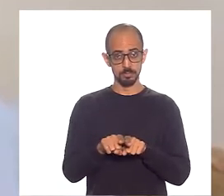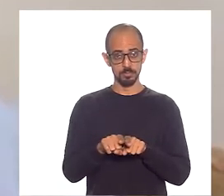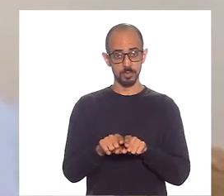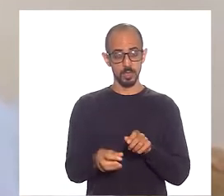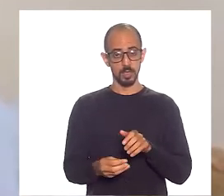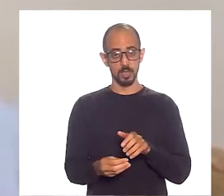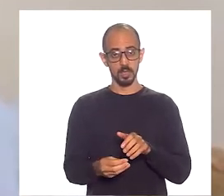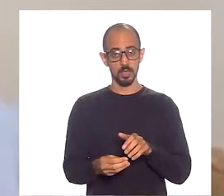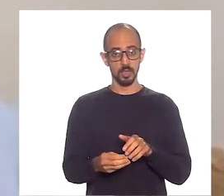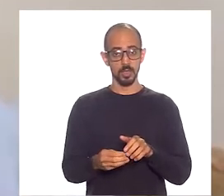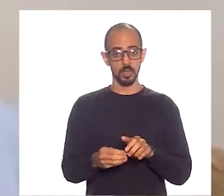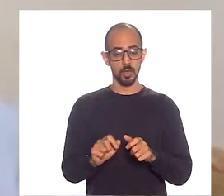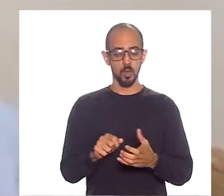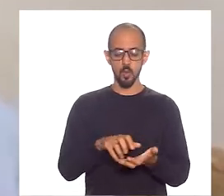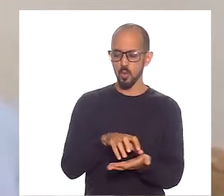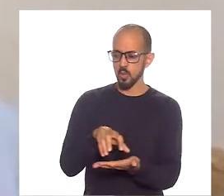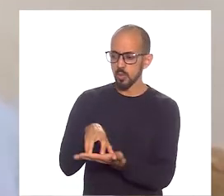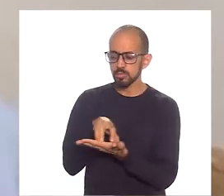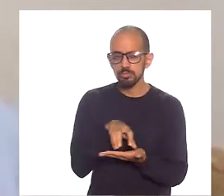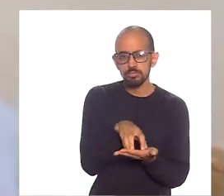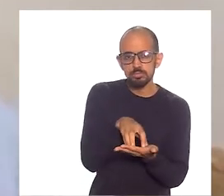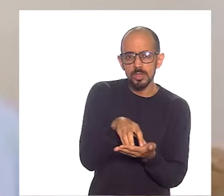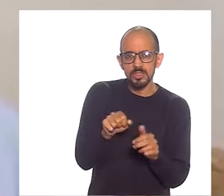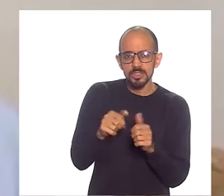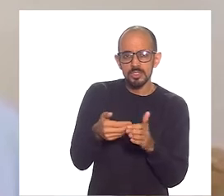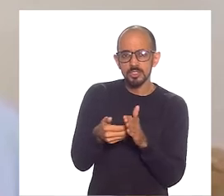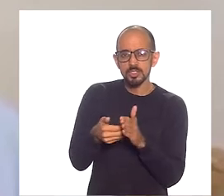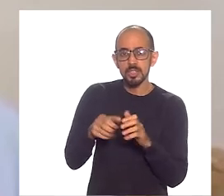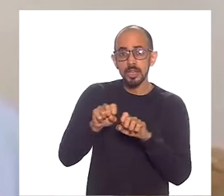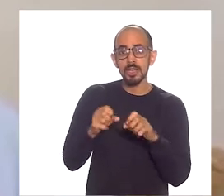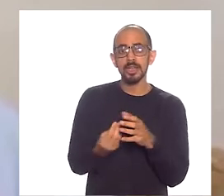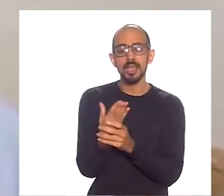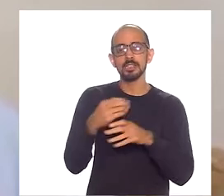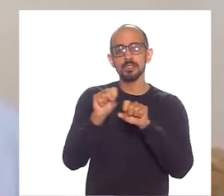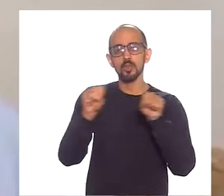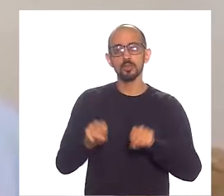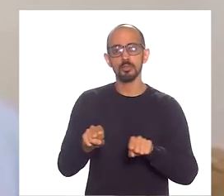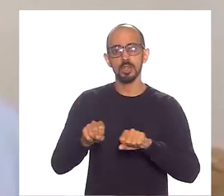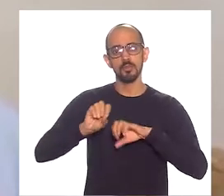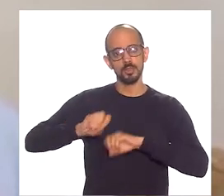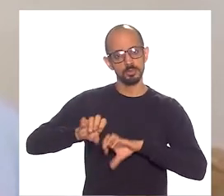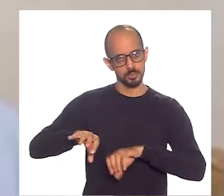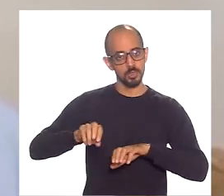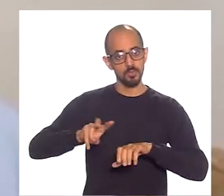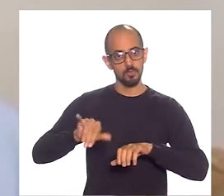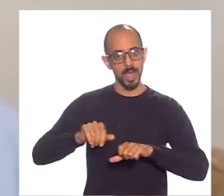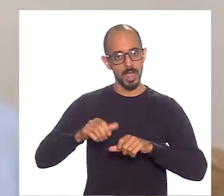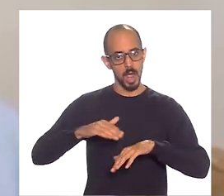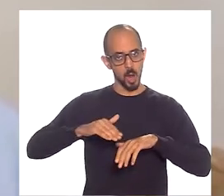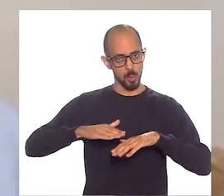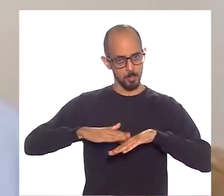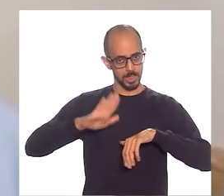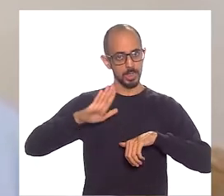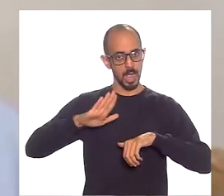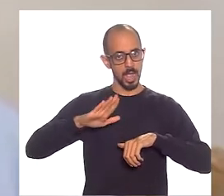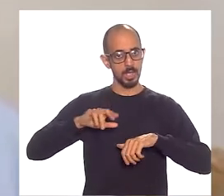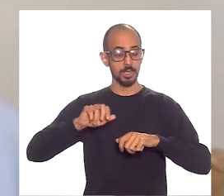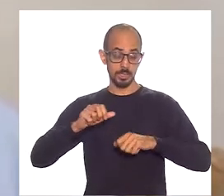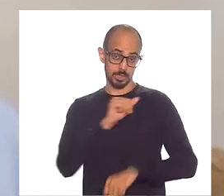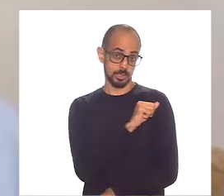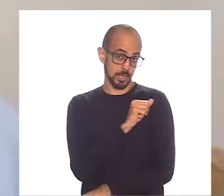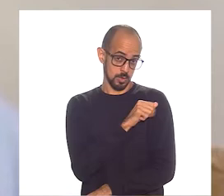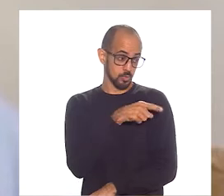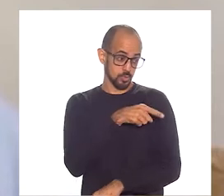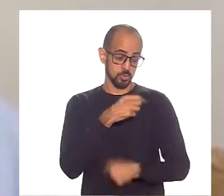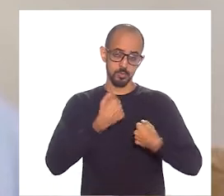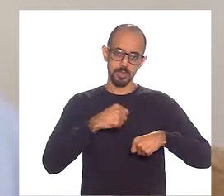segmento de descomissionamento de plataformas vai crescer muito no Estado do Rio de Janeiro. E esses alunos precisam estar preparados para isso.